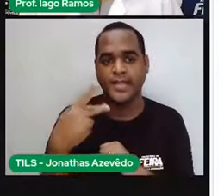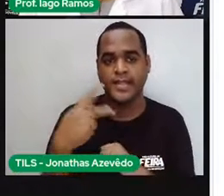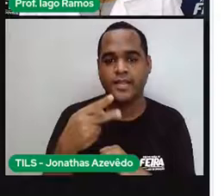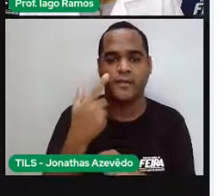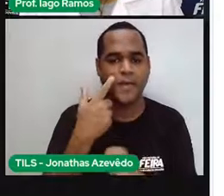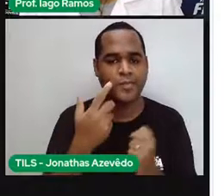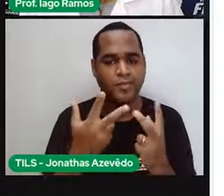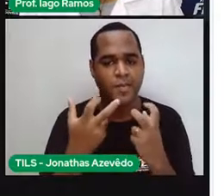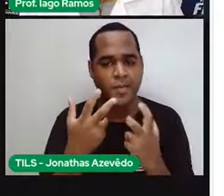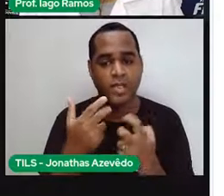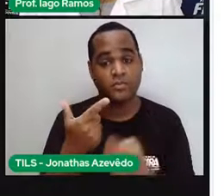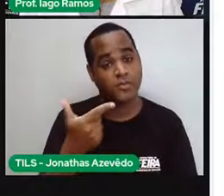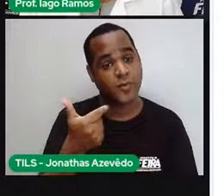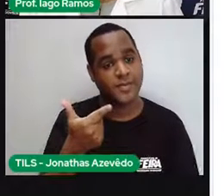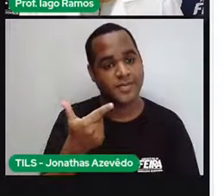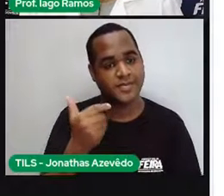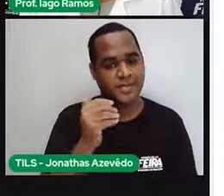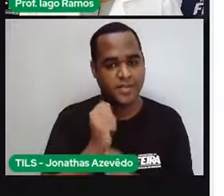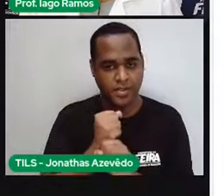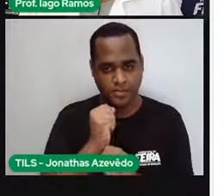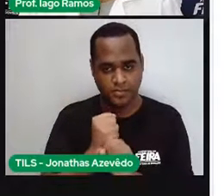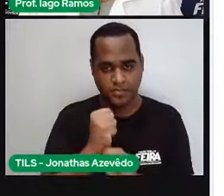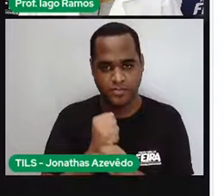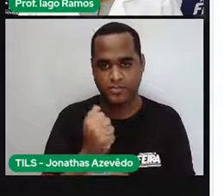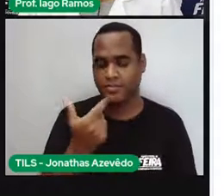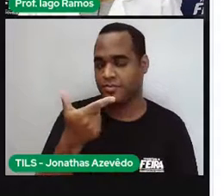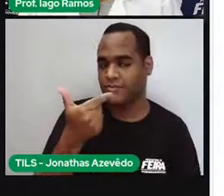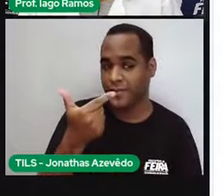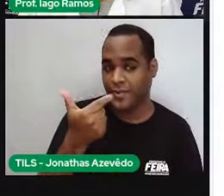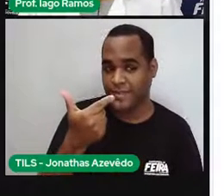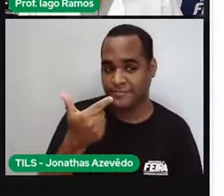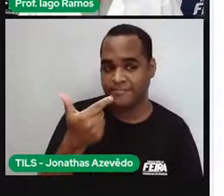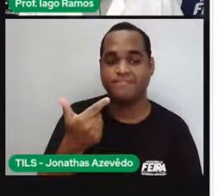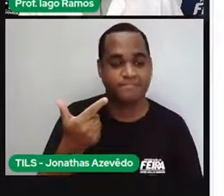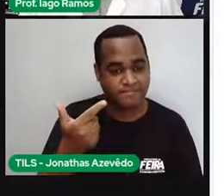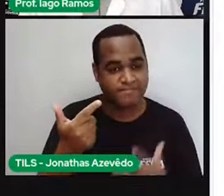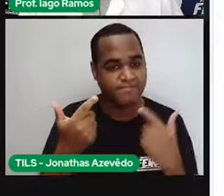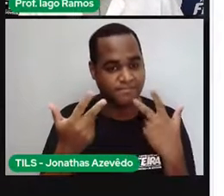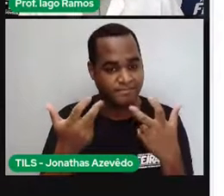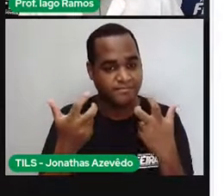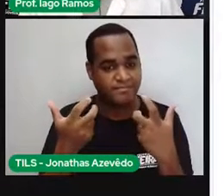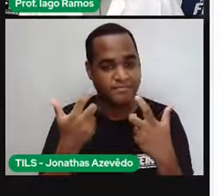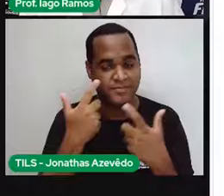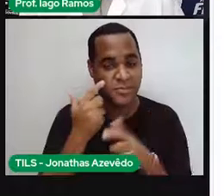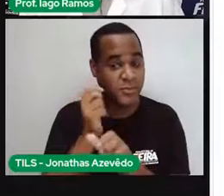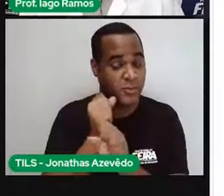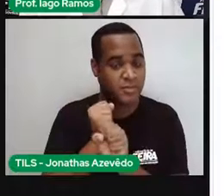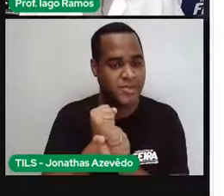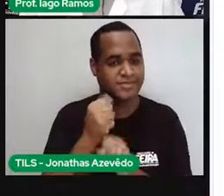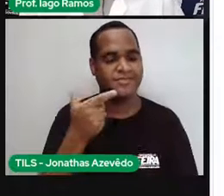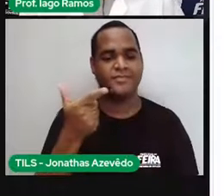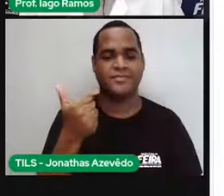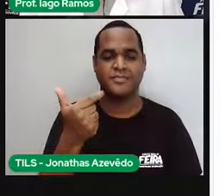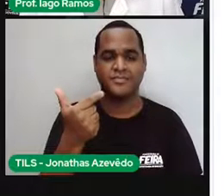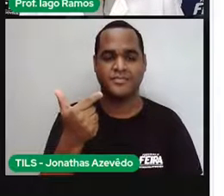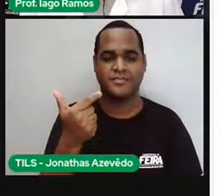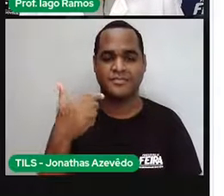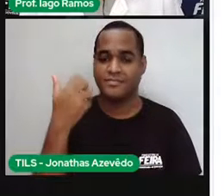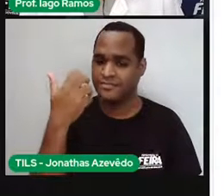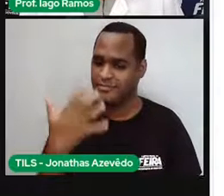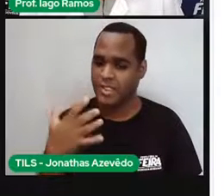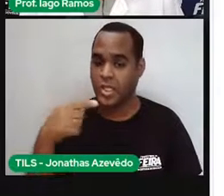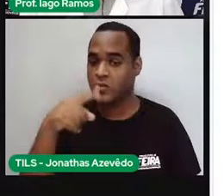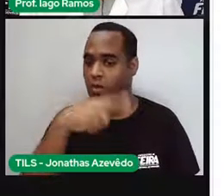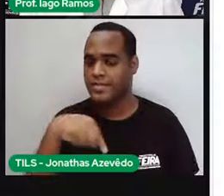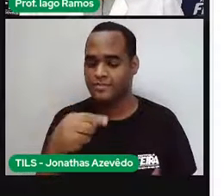aqui foi 12. Olha só o número 12 aqui, como a gente já tinha